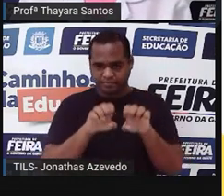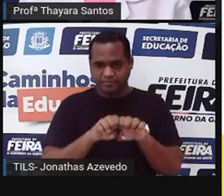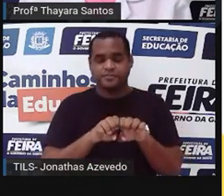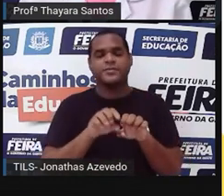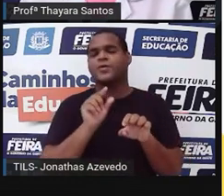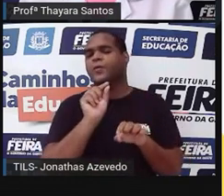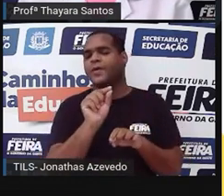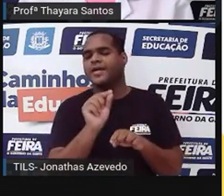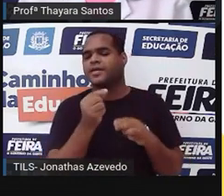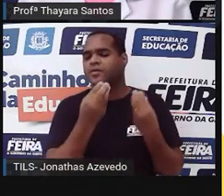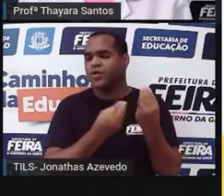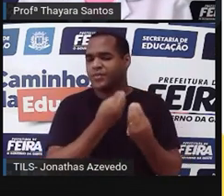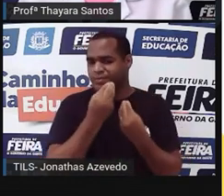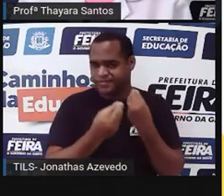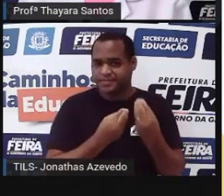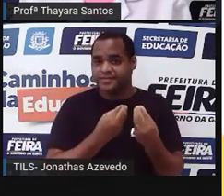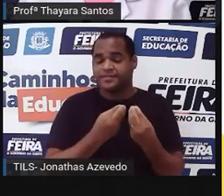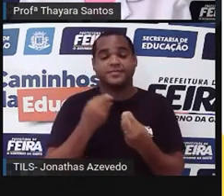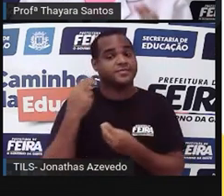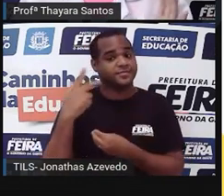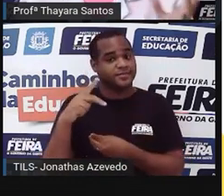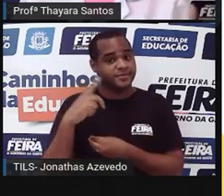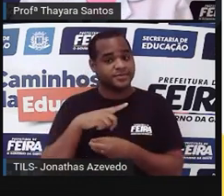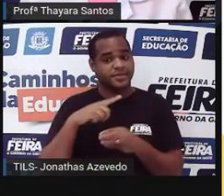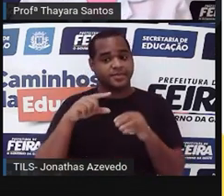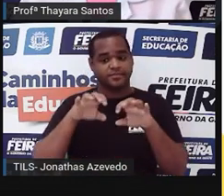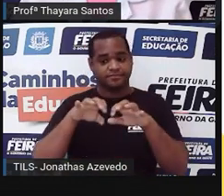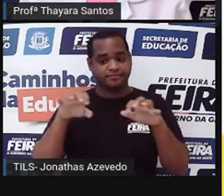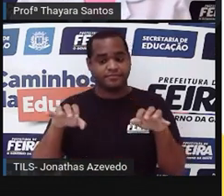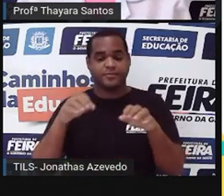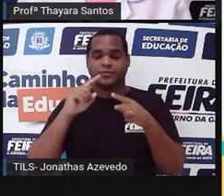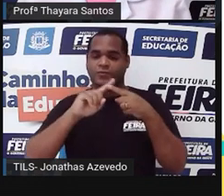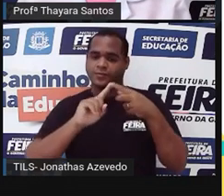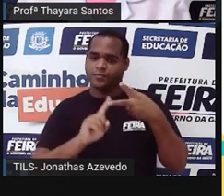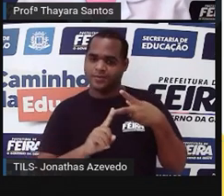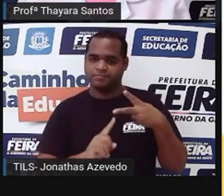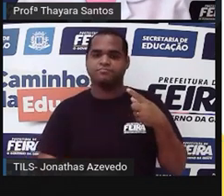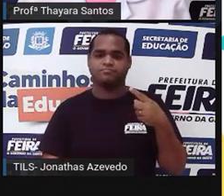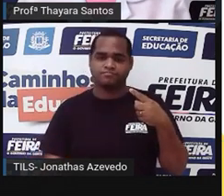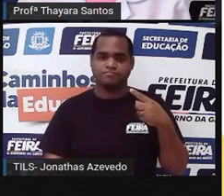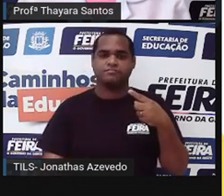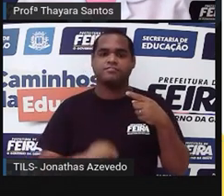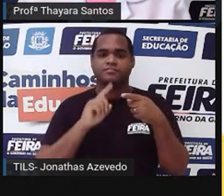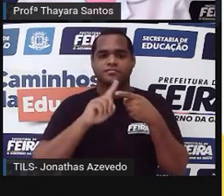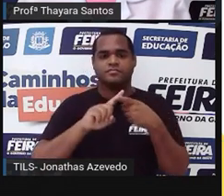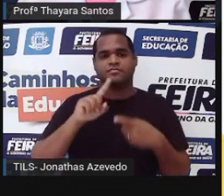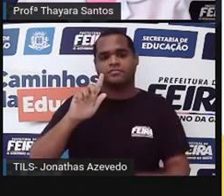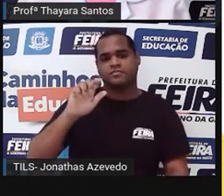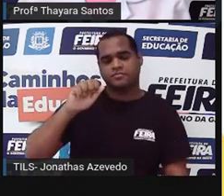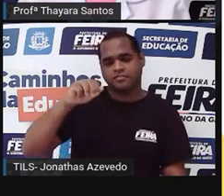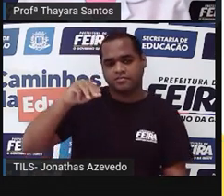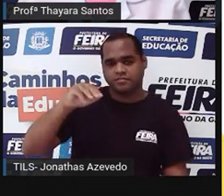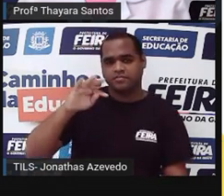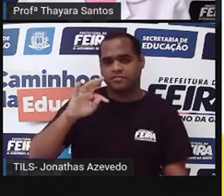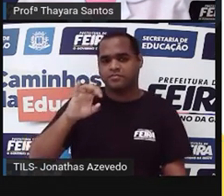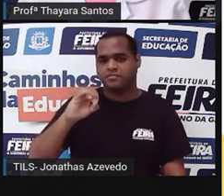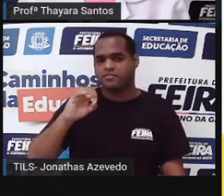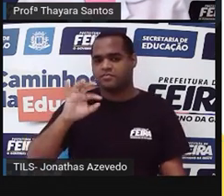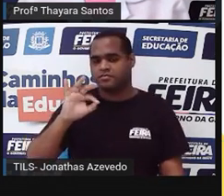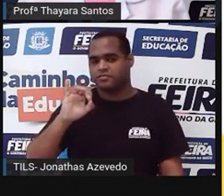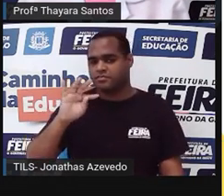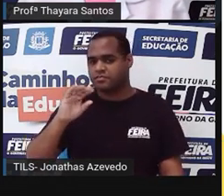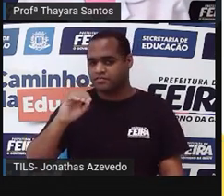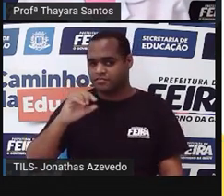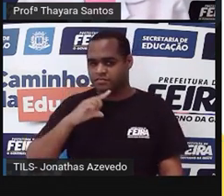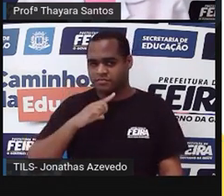plantinhas? Essas plantinhas, elas são divididas em duas partes. O que a gente chama de gametófito, que é essa estrutura aqui que é